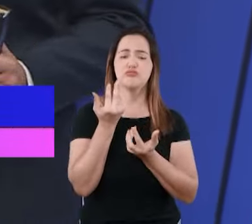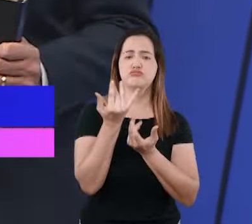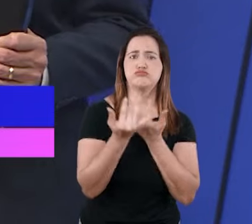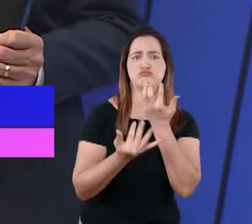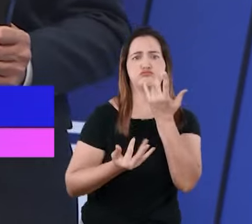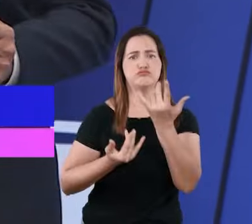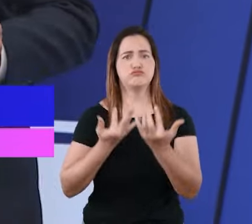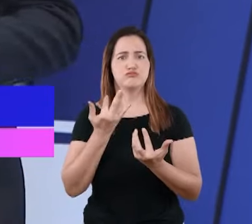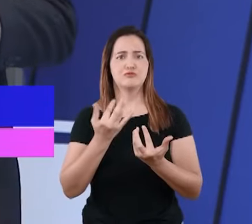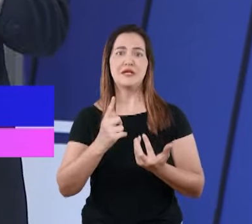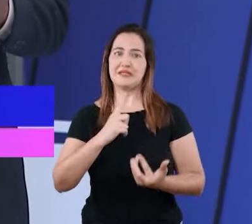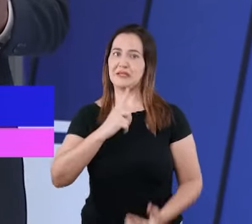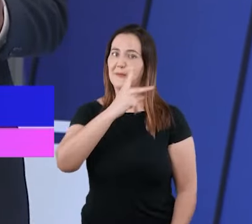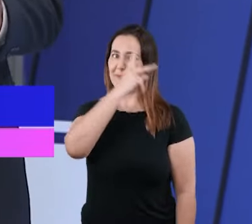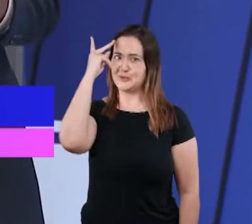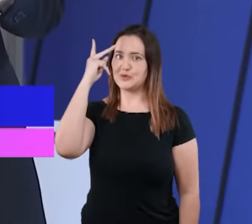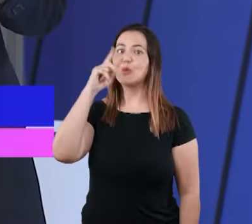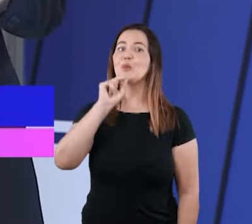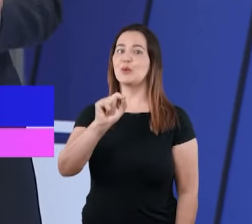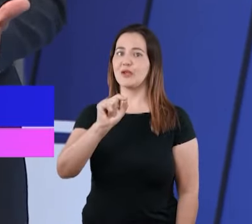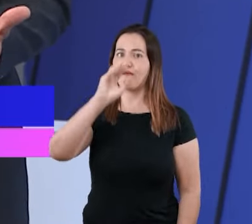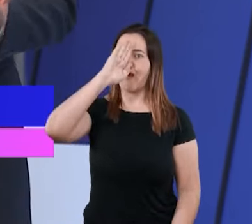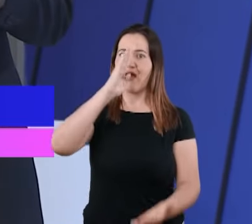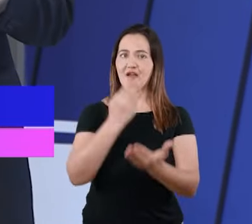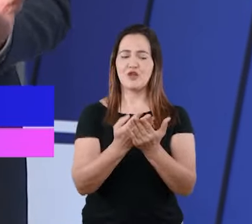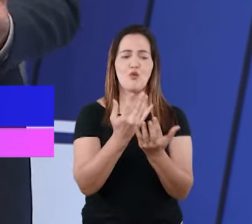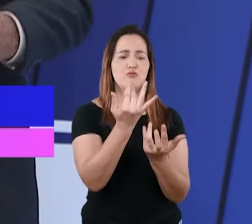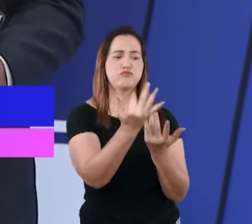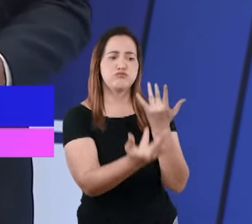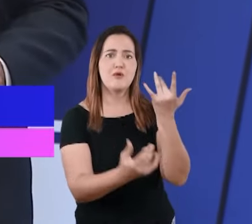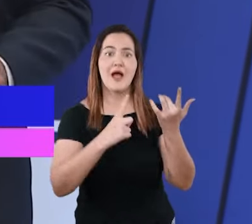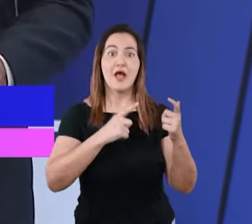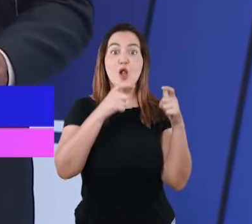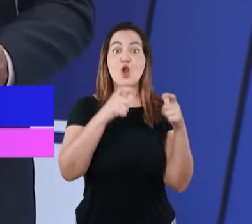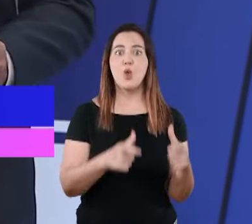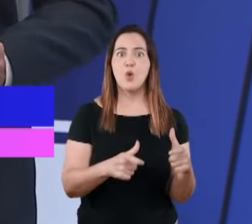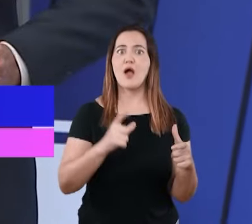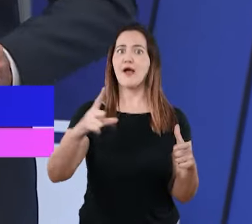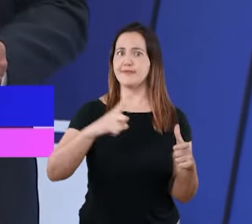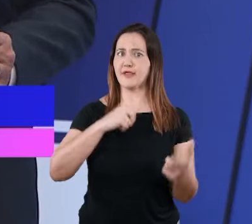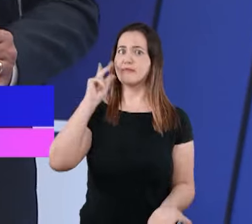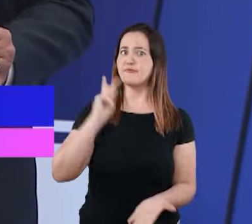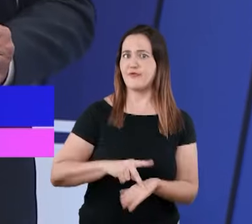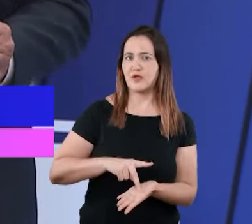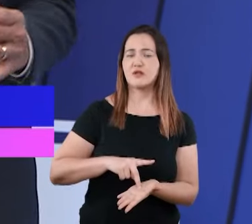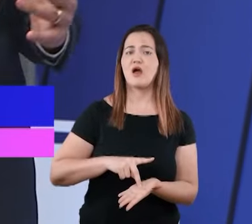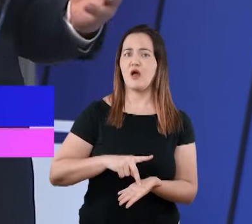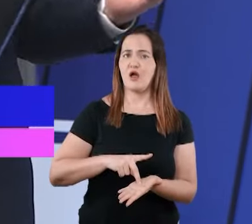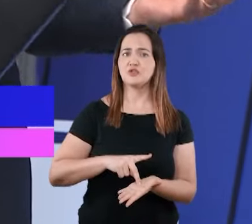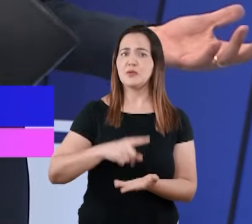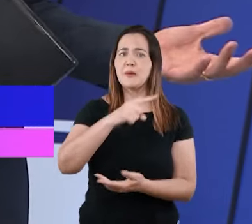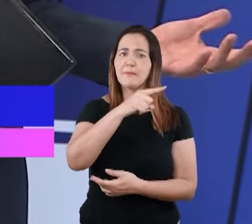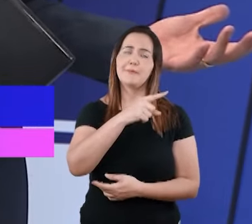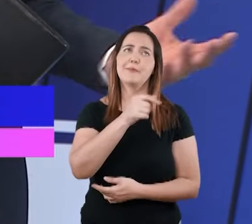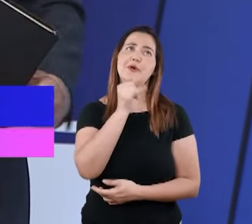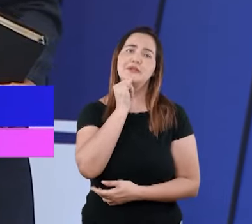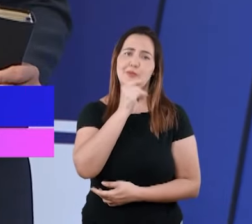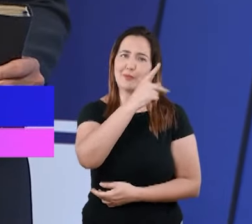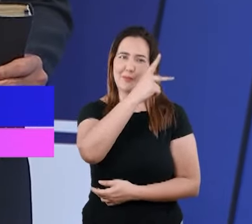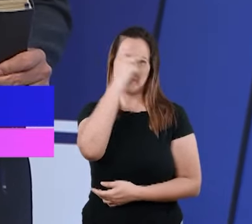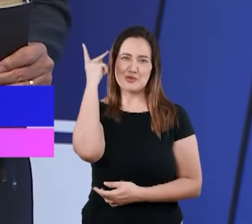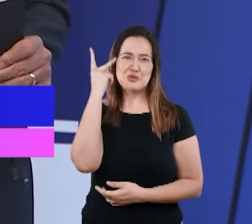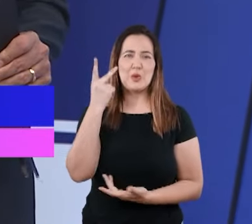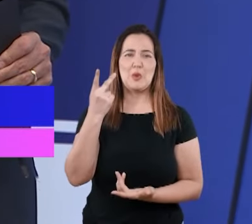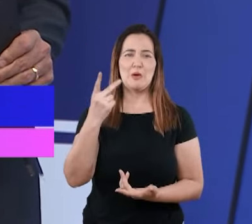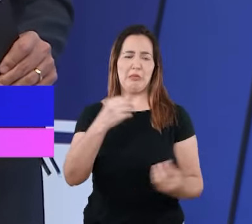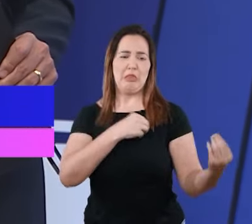aqueles que acreditam que o inferno é um lugar físico que existe hoje, onde as pessoas que não foram boas aqui na Terra,